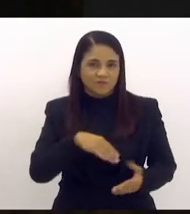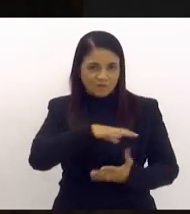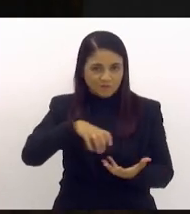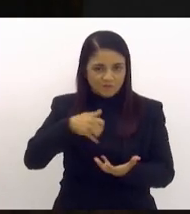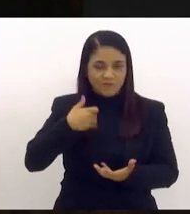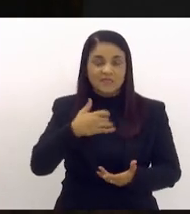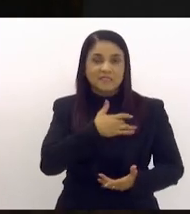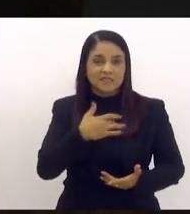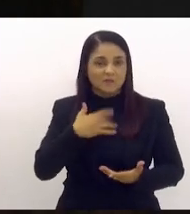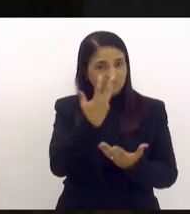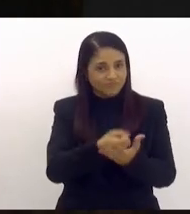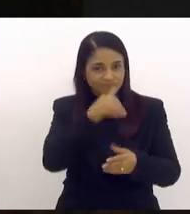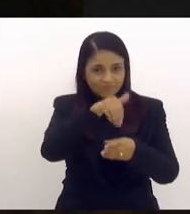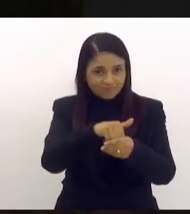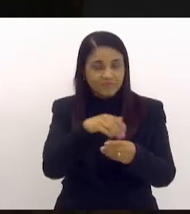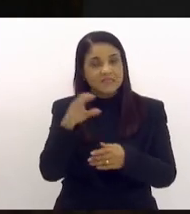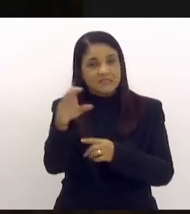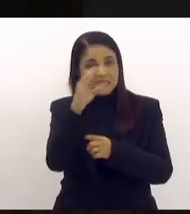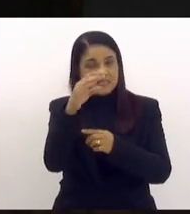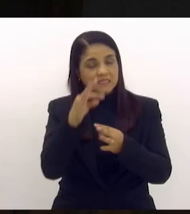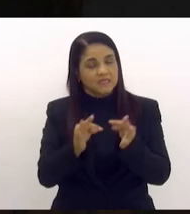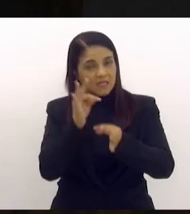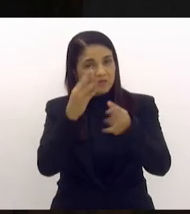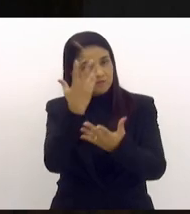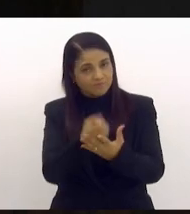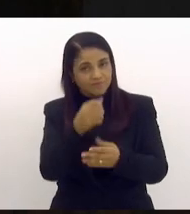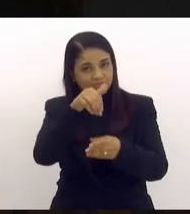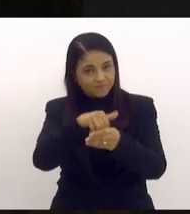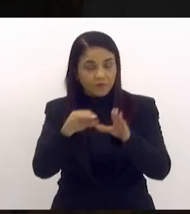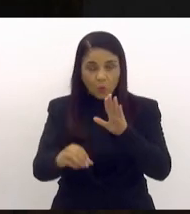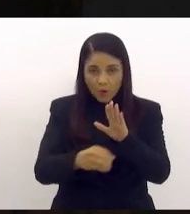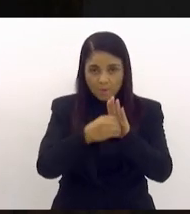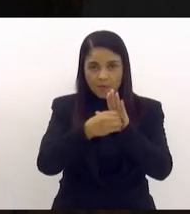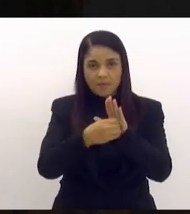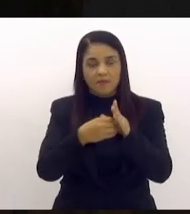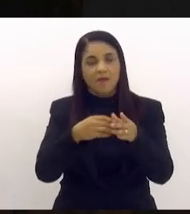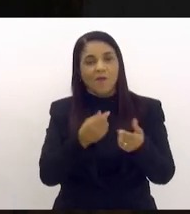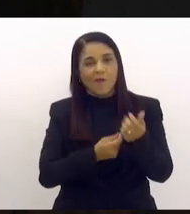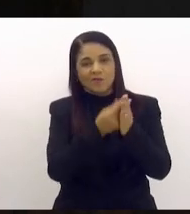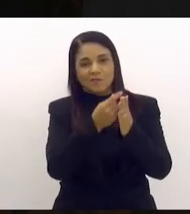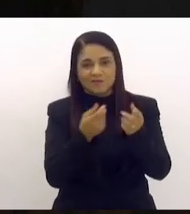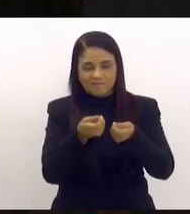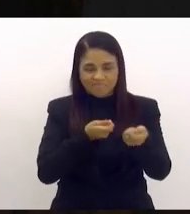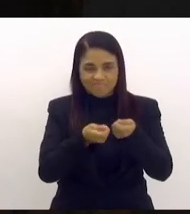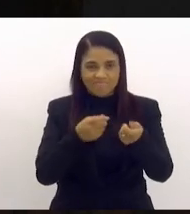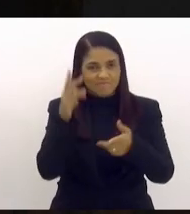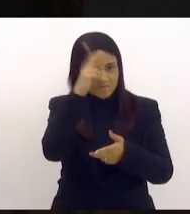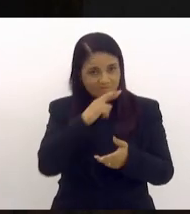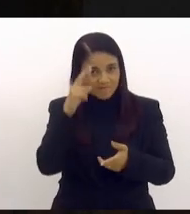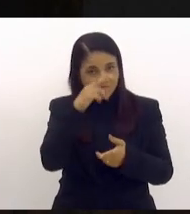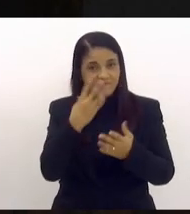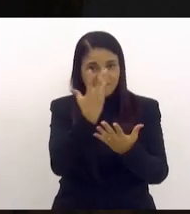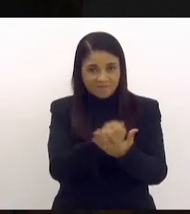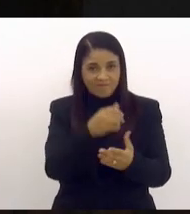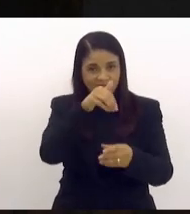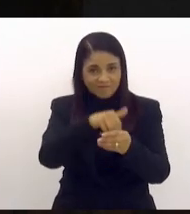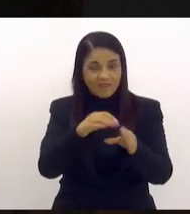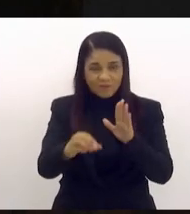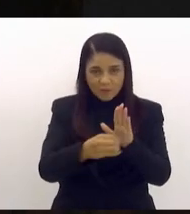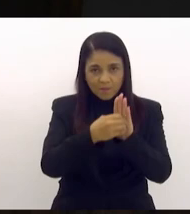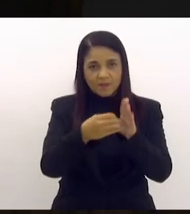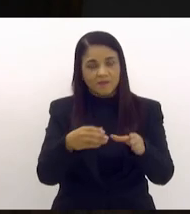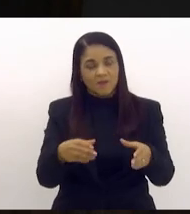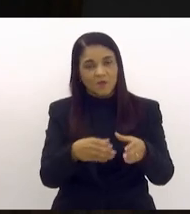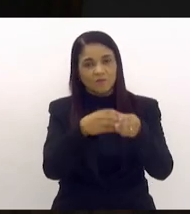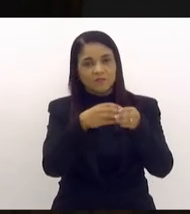saúde favorável, ciência e tecnologia favorável, com emenda, orçamento, fiscalização financeira e controle favorável, com a emenda da